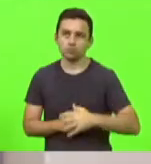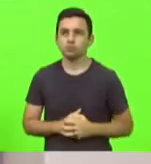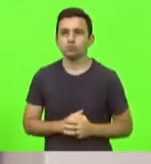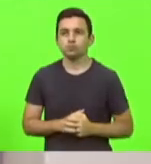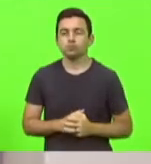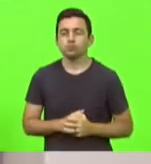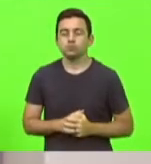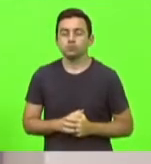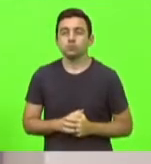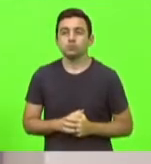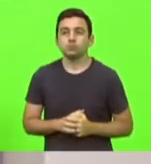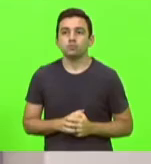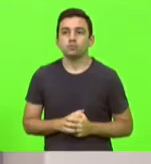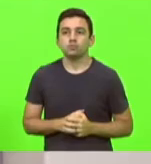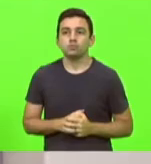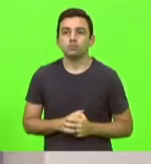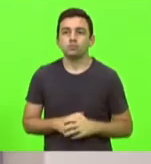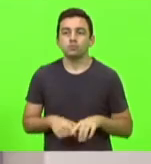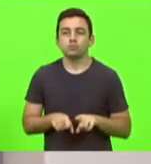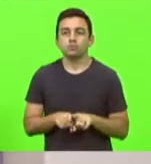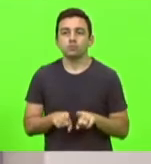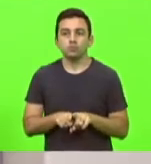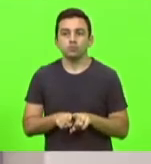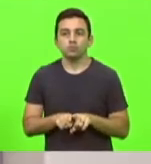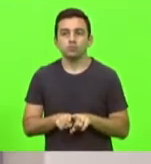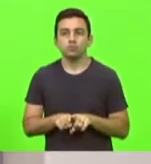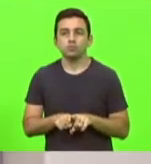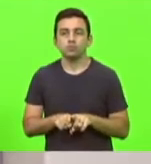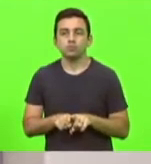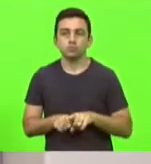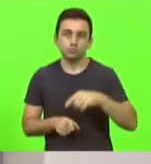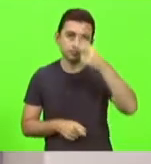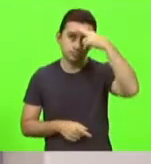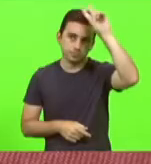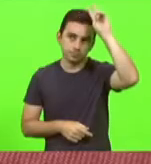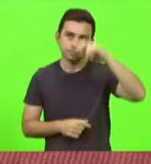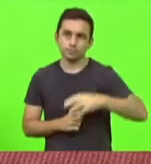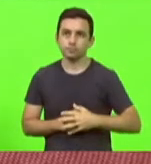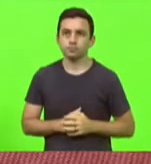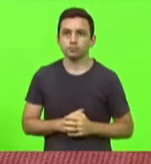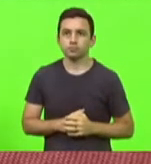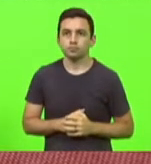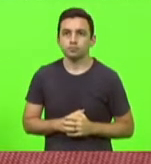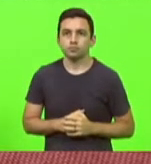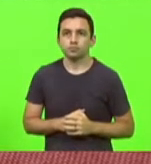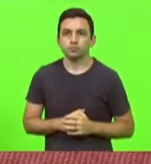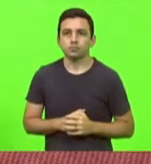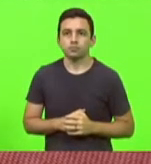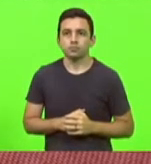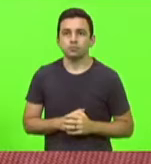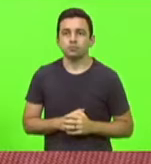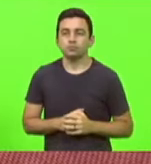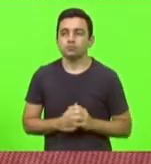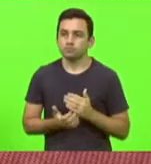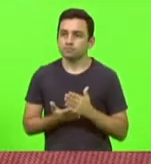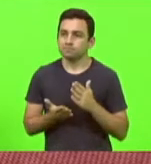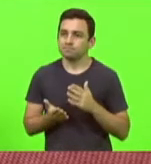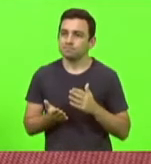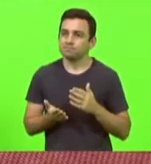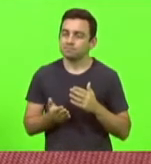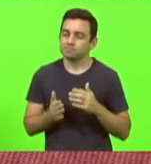Obrigado, deputada. Como vota o deputado doutor Vicente Caropreso? Inicialmente, parabenizo